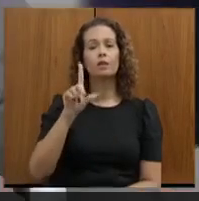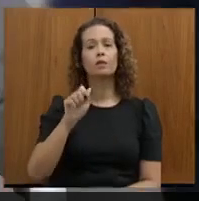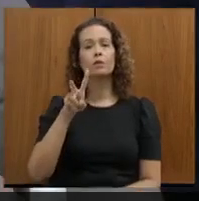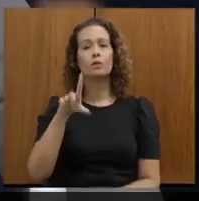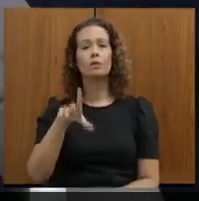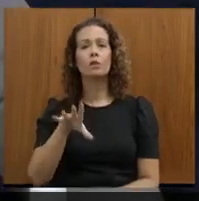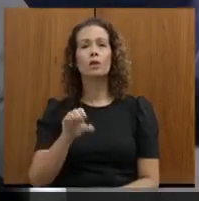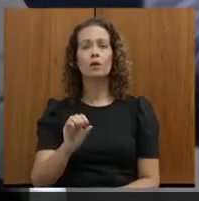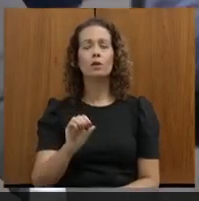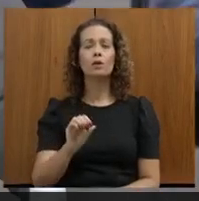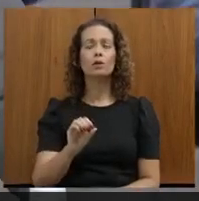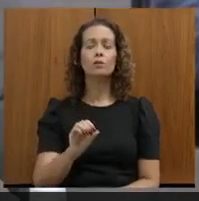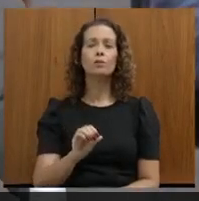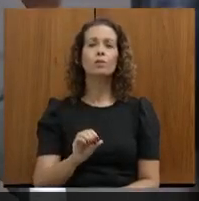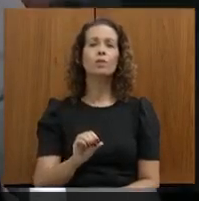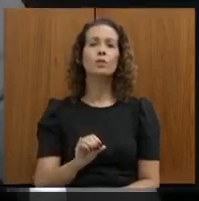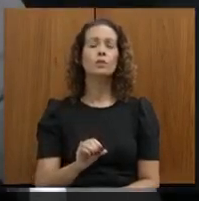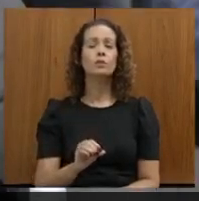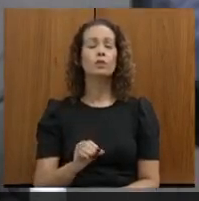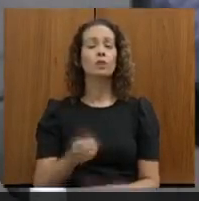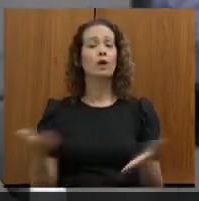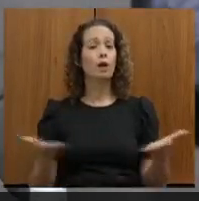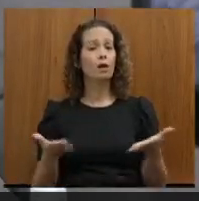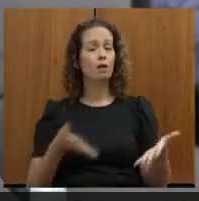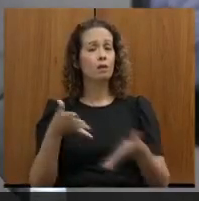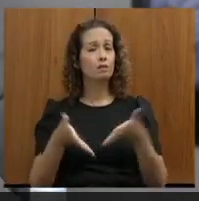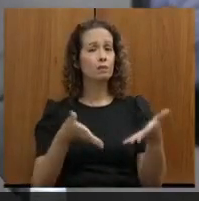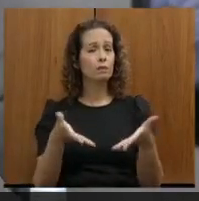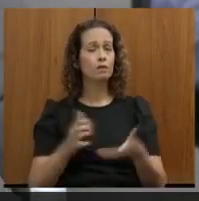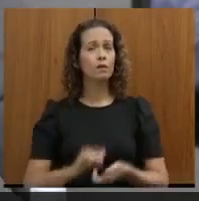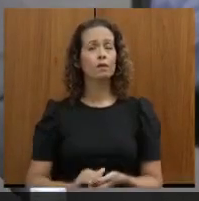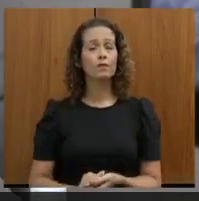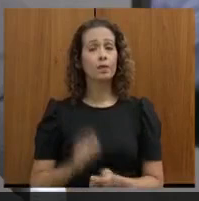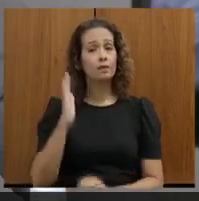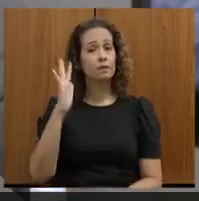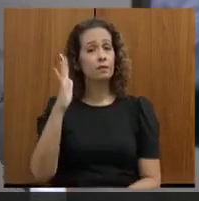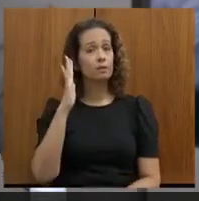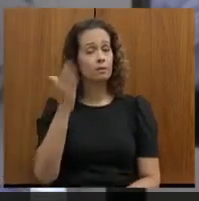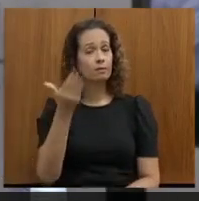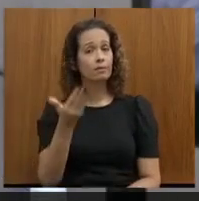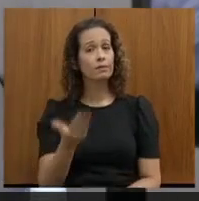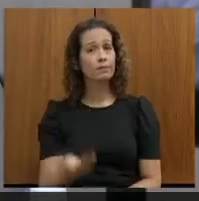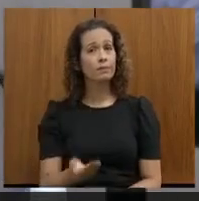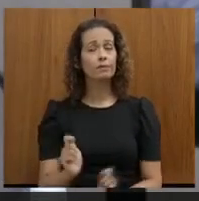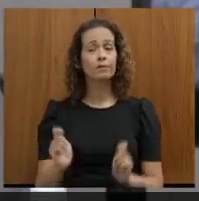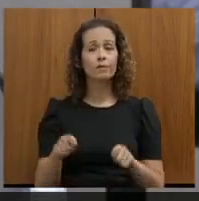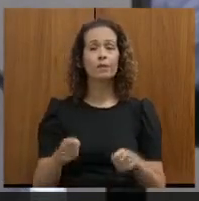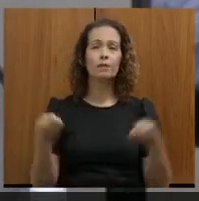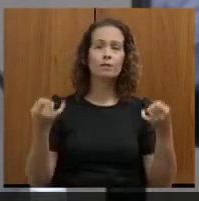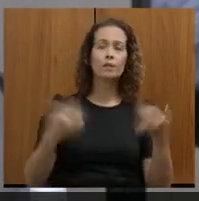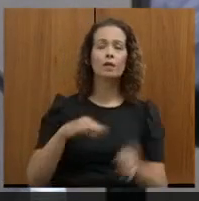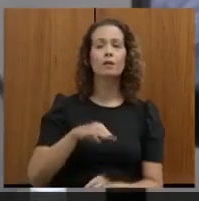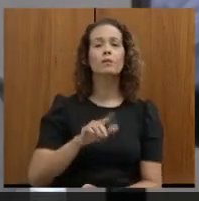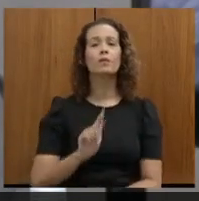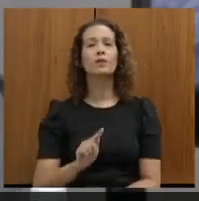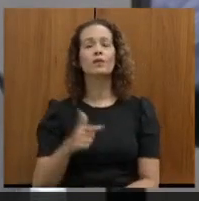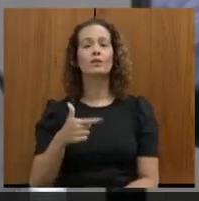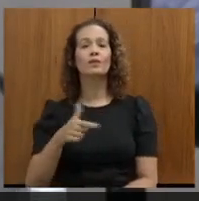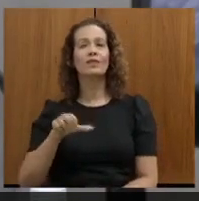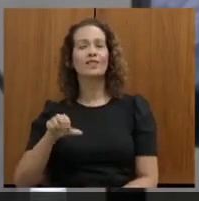Silva, tem a palavra. Imagine que, sua excelência, deverá falar da MG290.